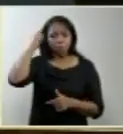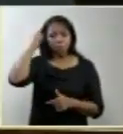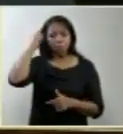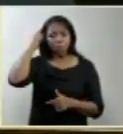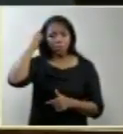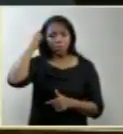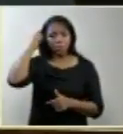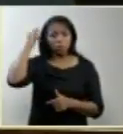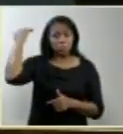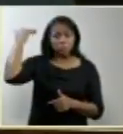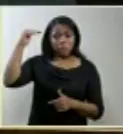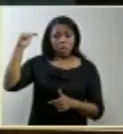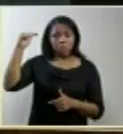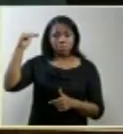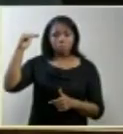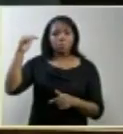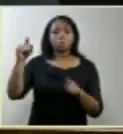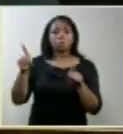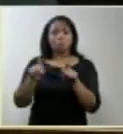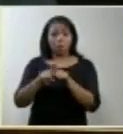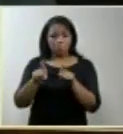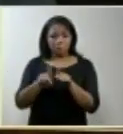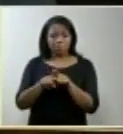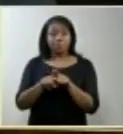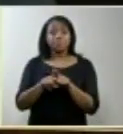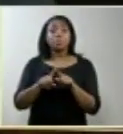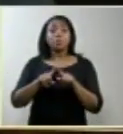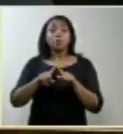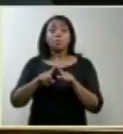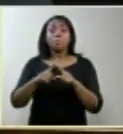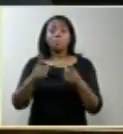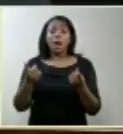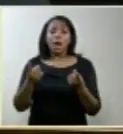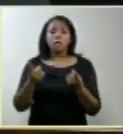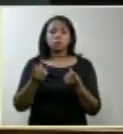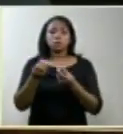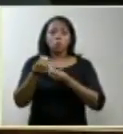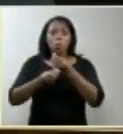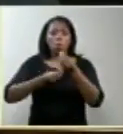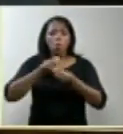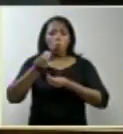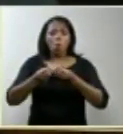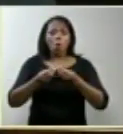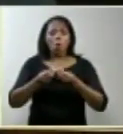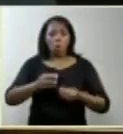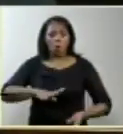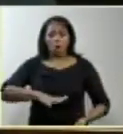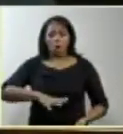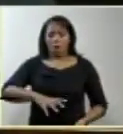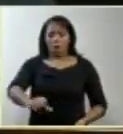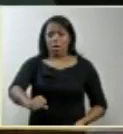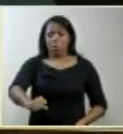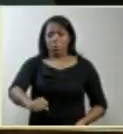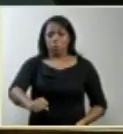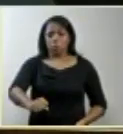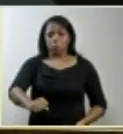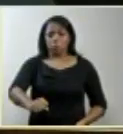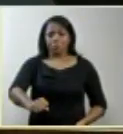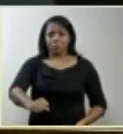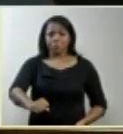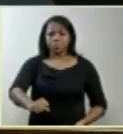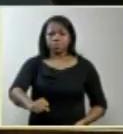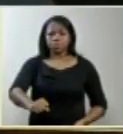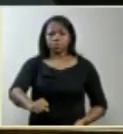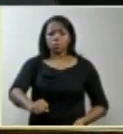portanto, vocábulos, institutos, mas em termos de aborto, à margem